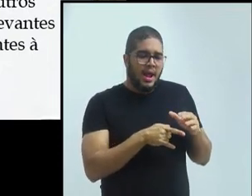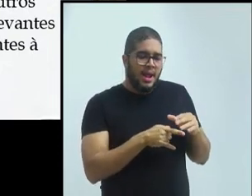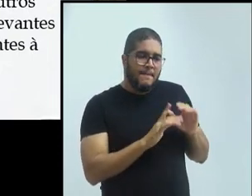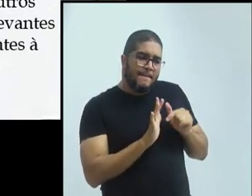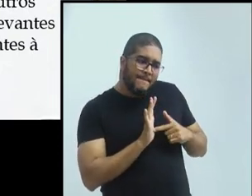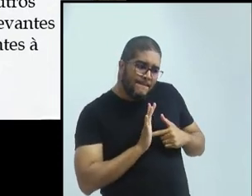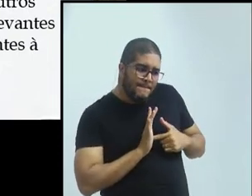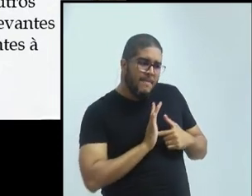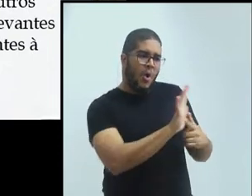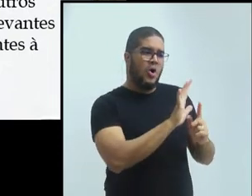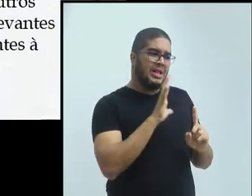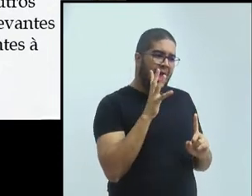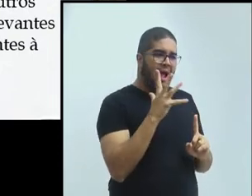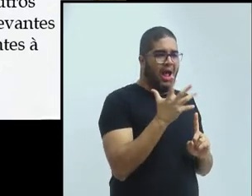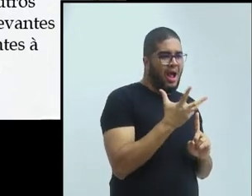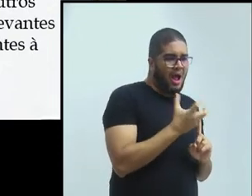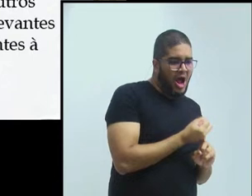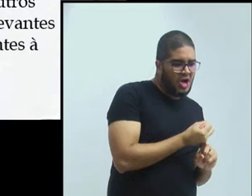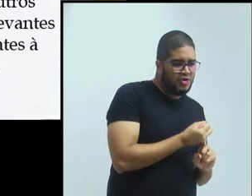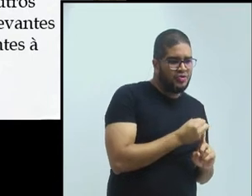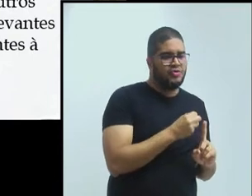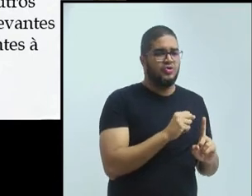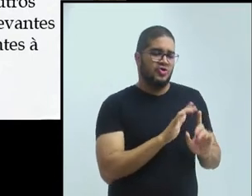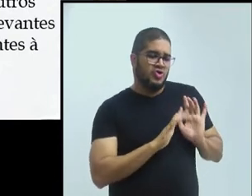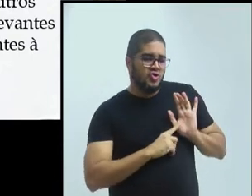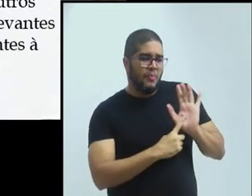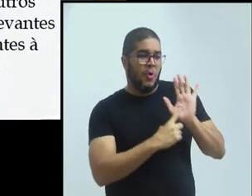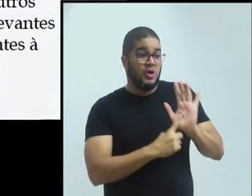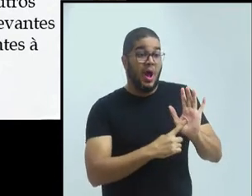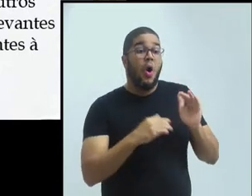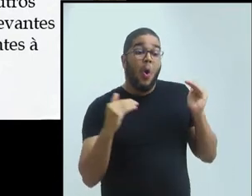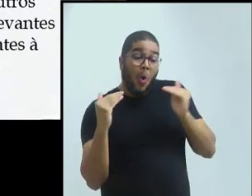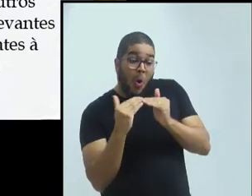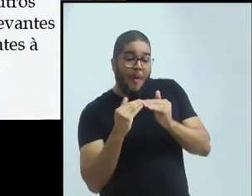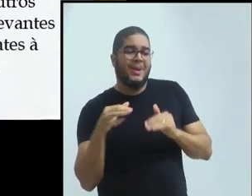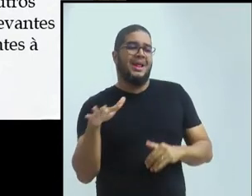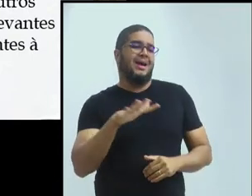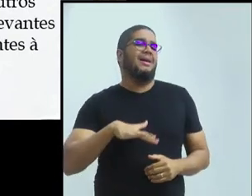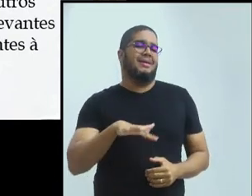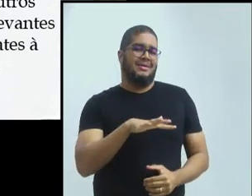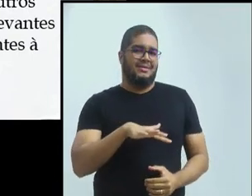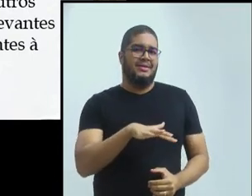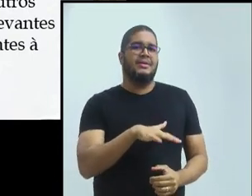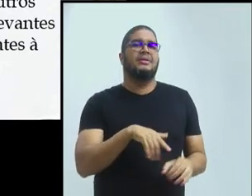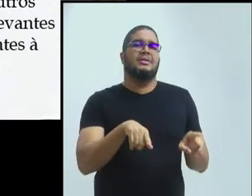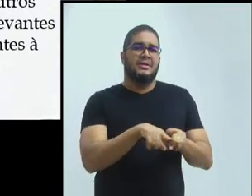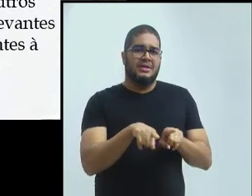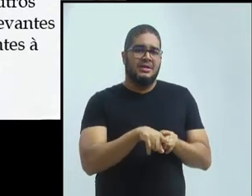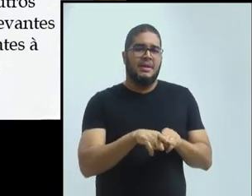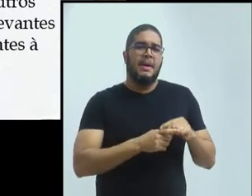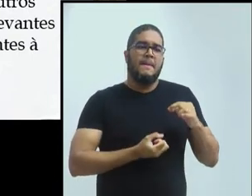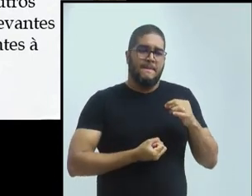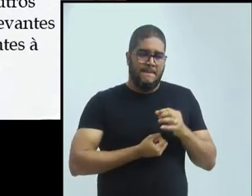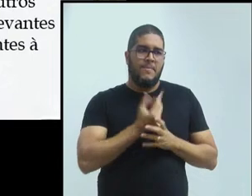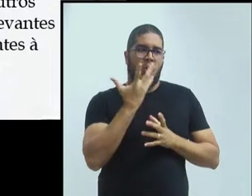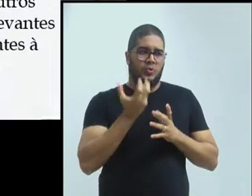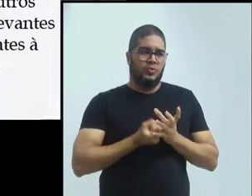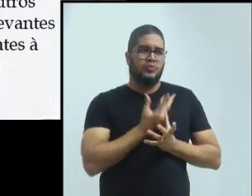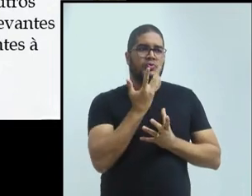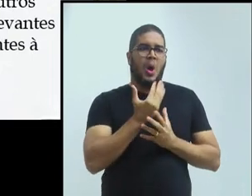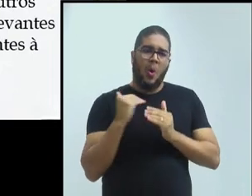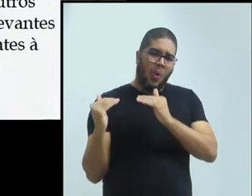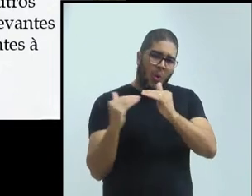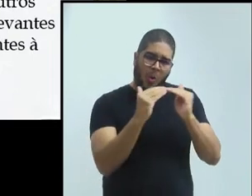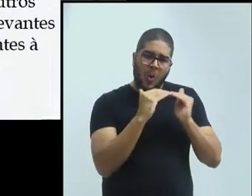aderência à área, além de outros produtos relevantes e consonantes à área. Veja que, na